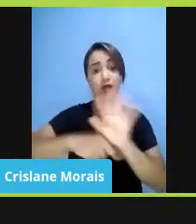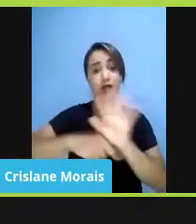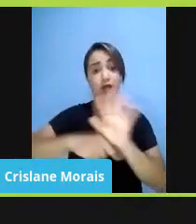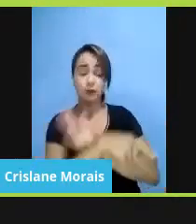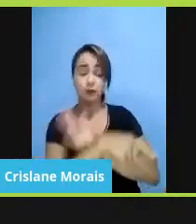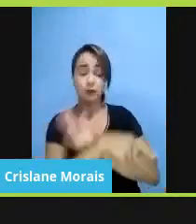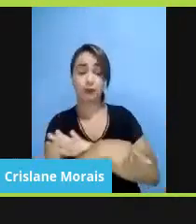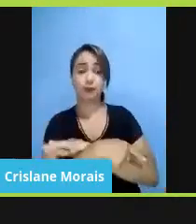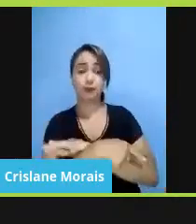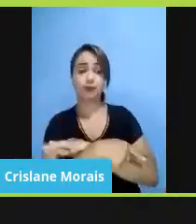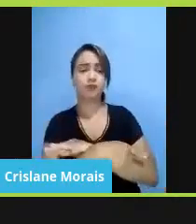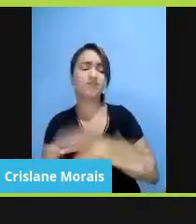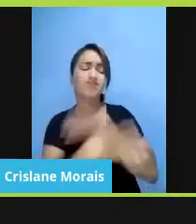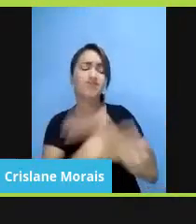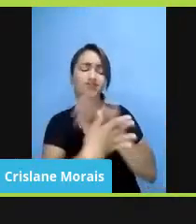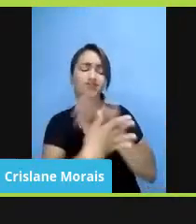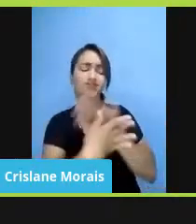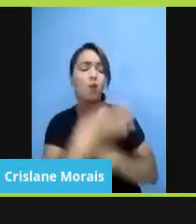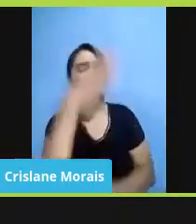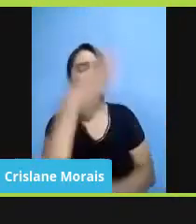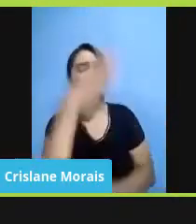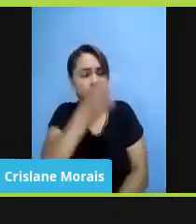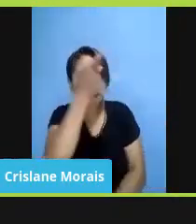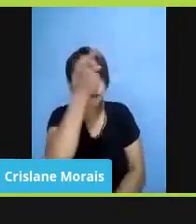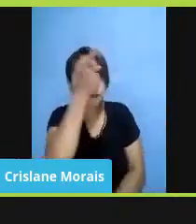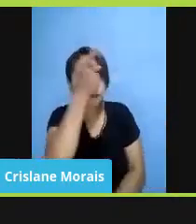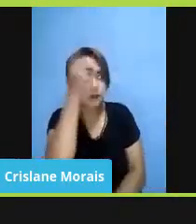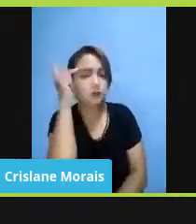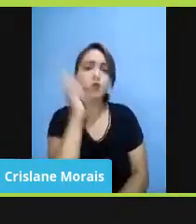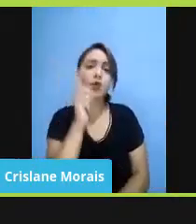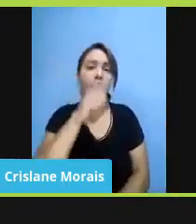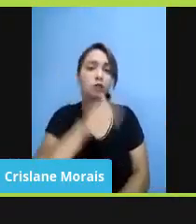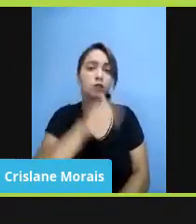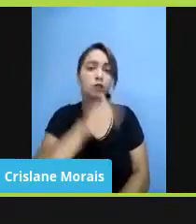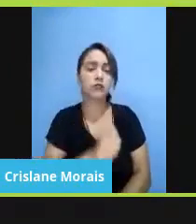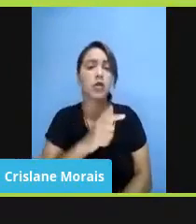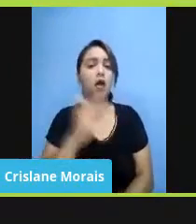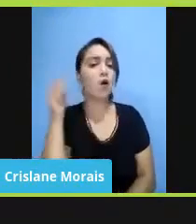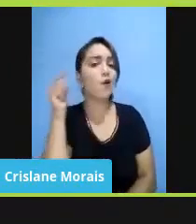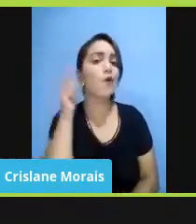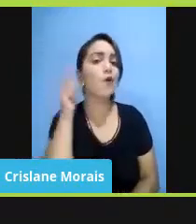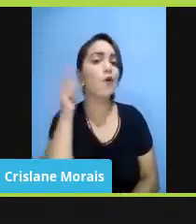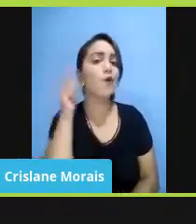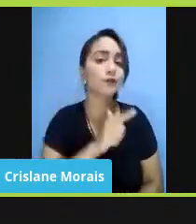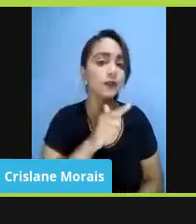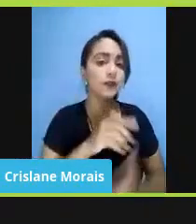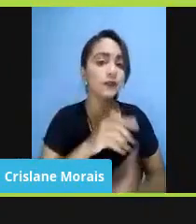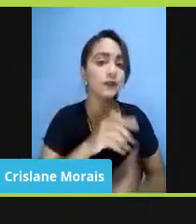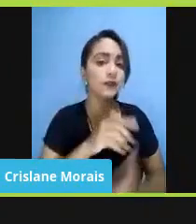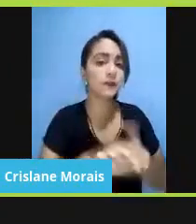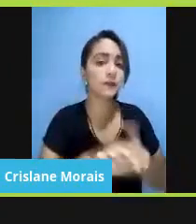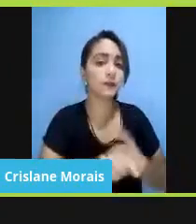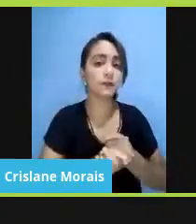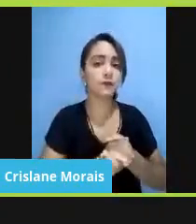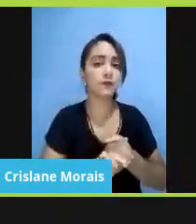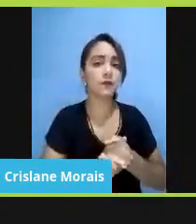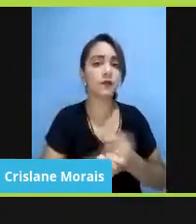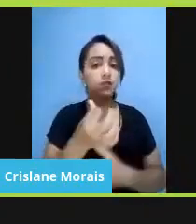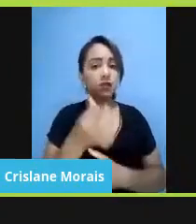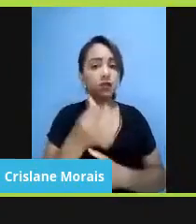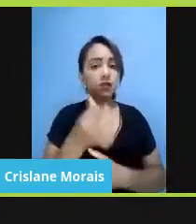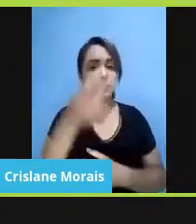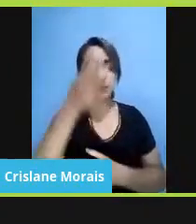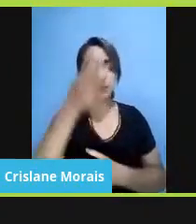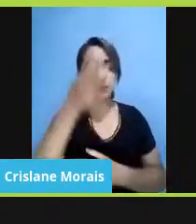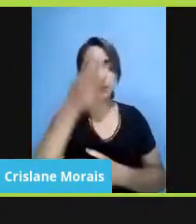no Brasil, seis pessoas, elas ganham o equivalente a mais da metade